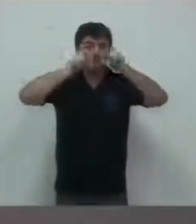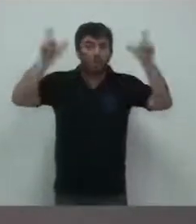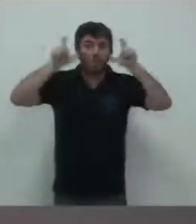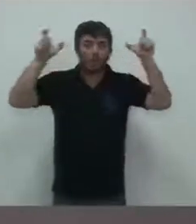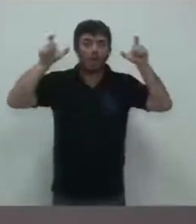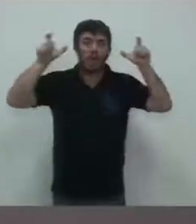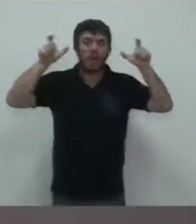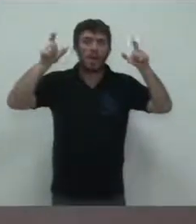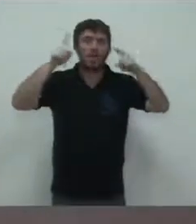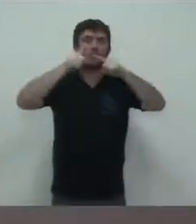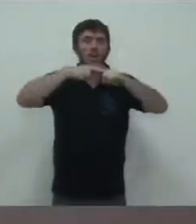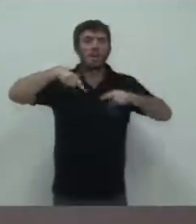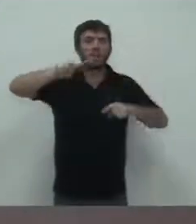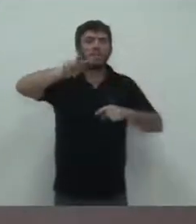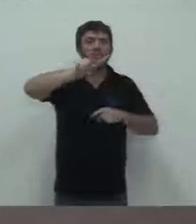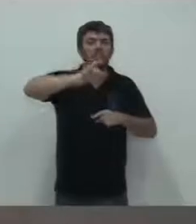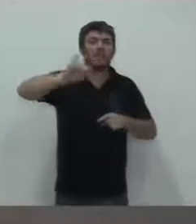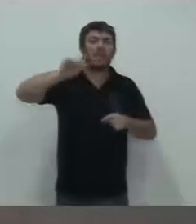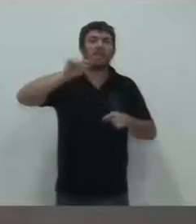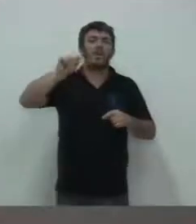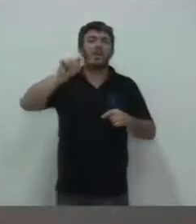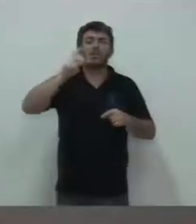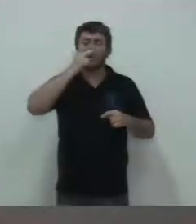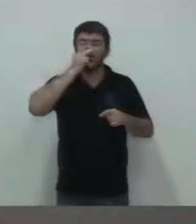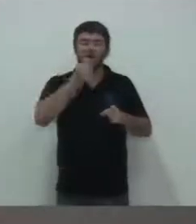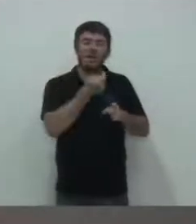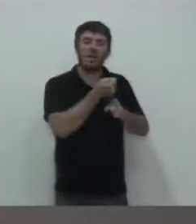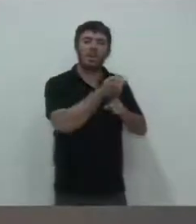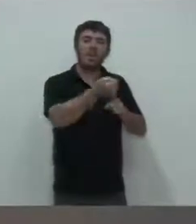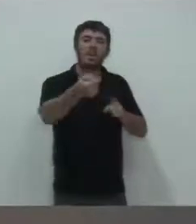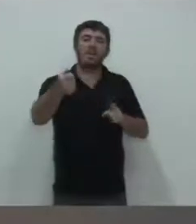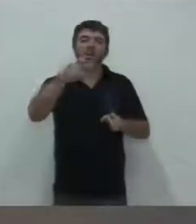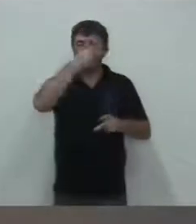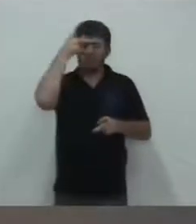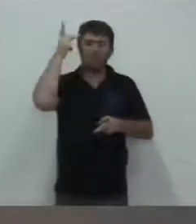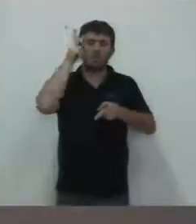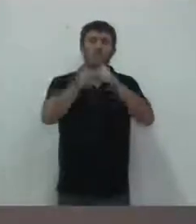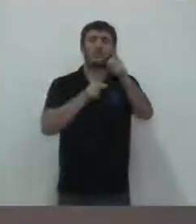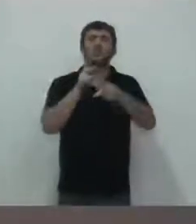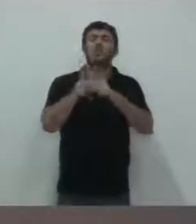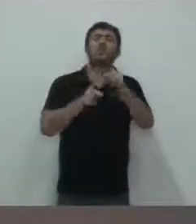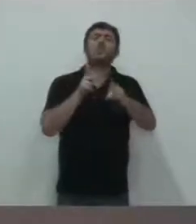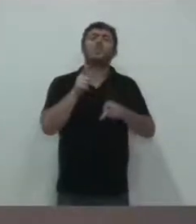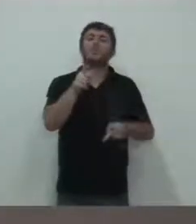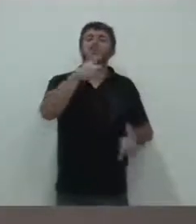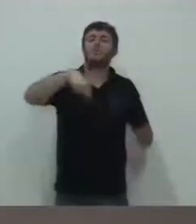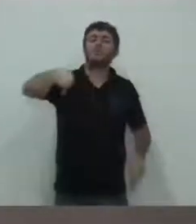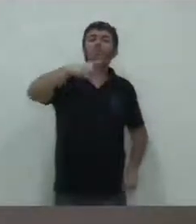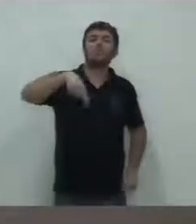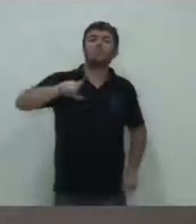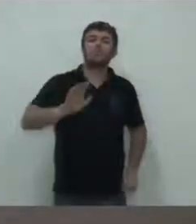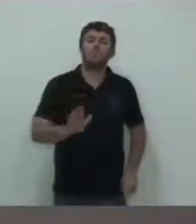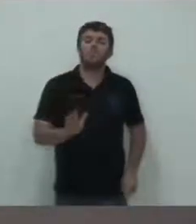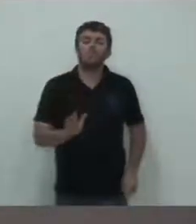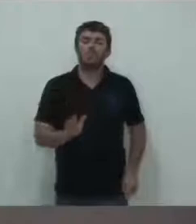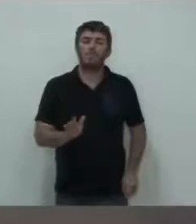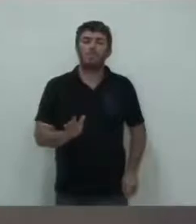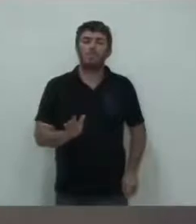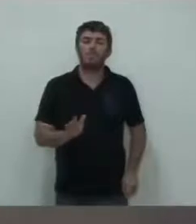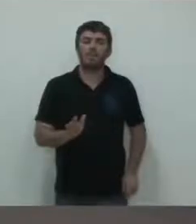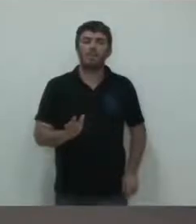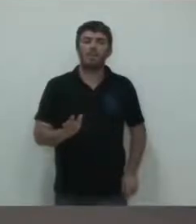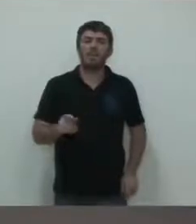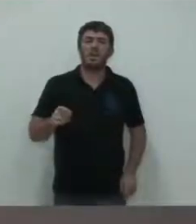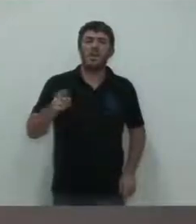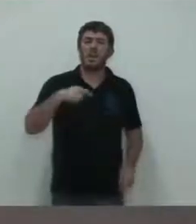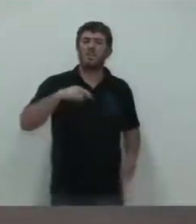povo. Realmente é isso. Para enganar o povo. E vai ser sempre assim. Vai ser sempre assim. Vai vir os